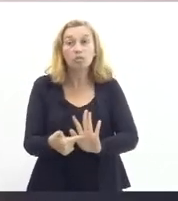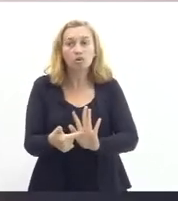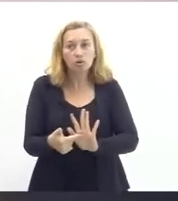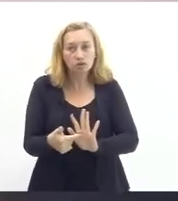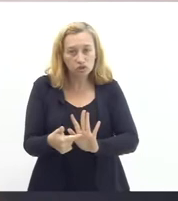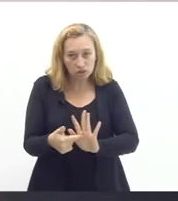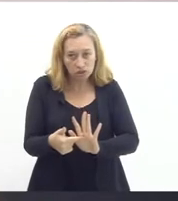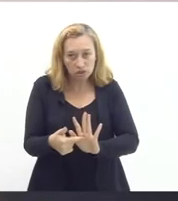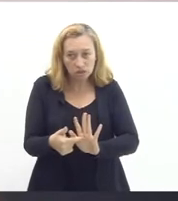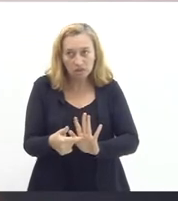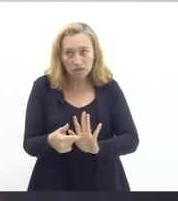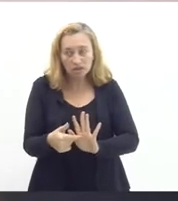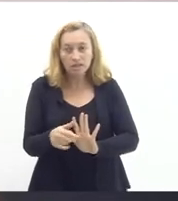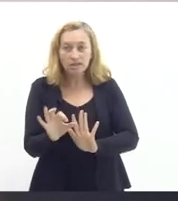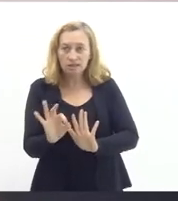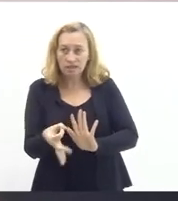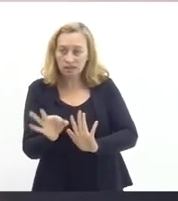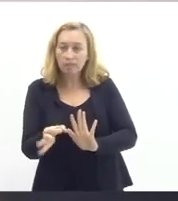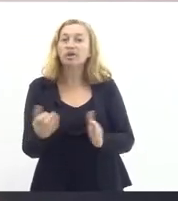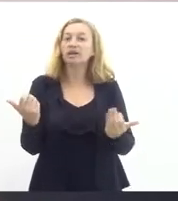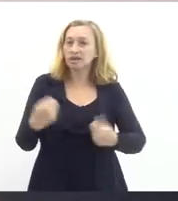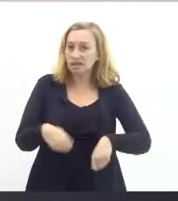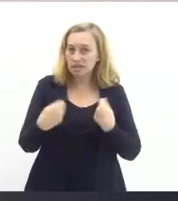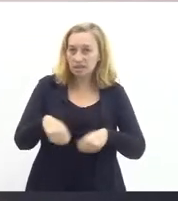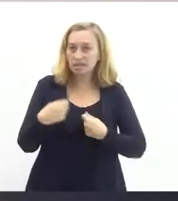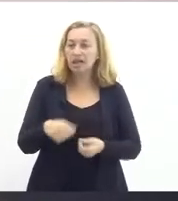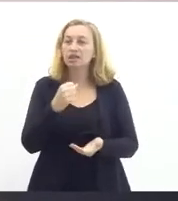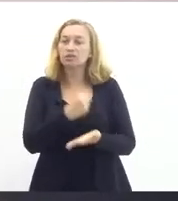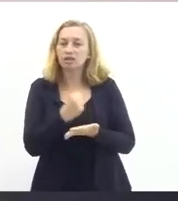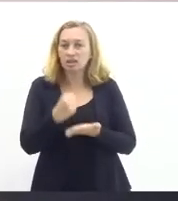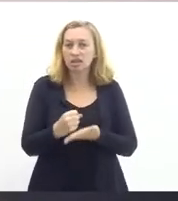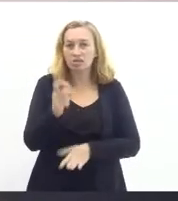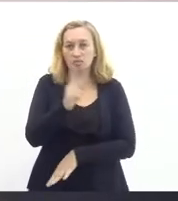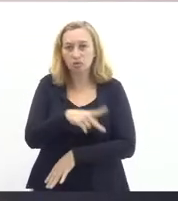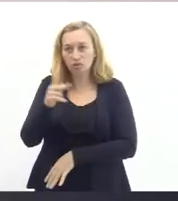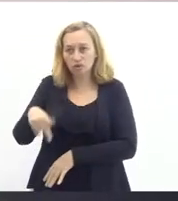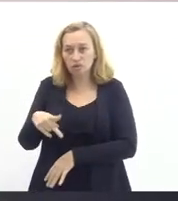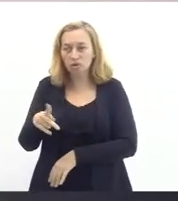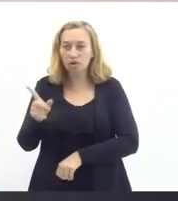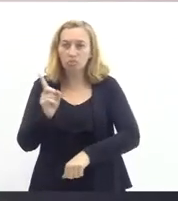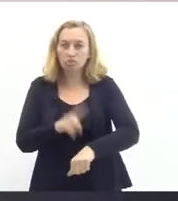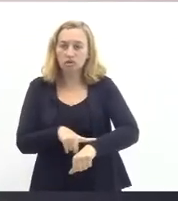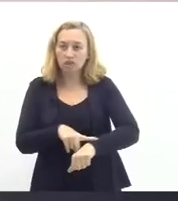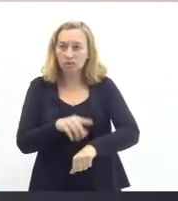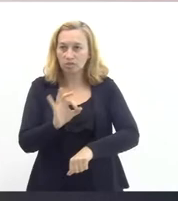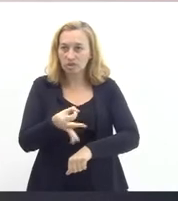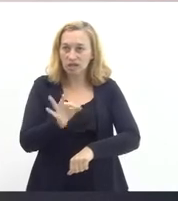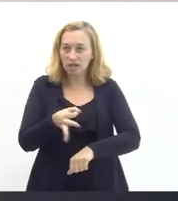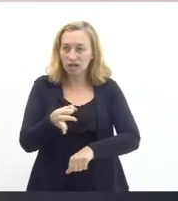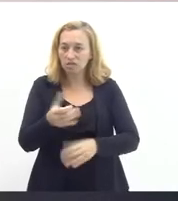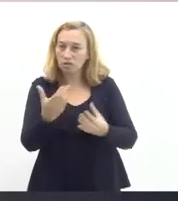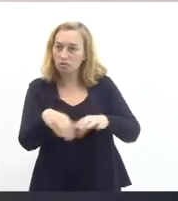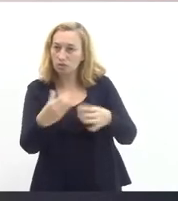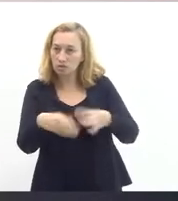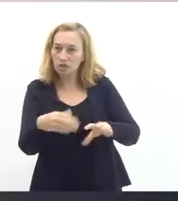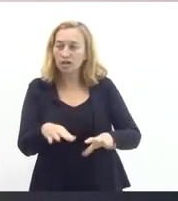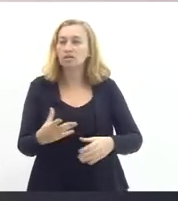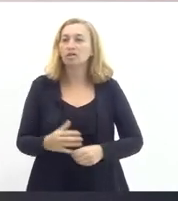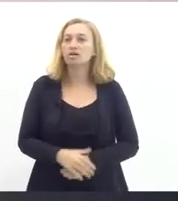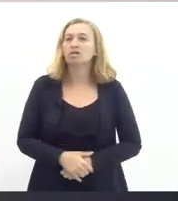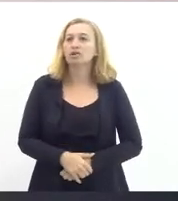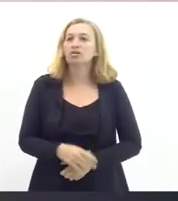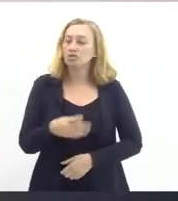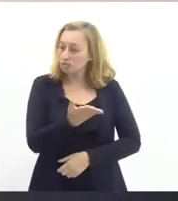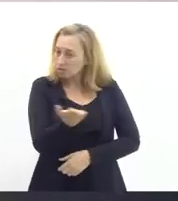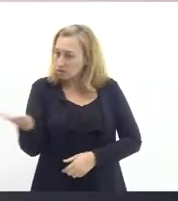cabal, cabal, a necessidade de contratação de professores por tempo indeterminado, concursados, como é o caso de